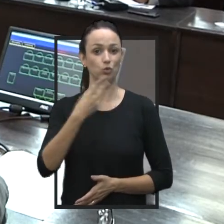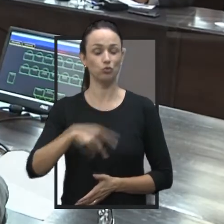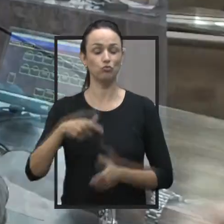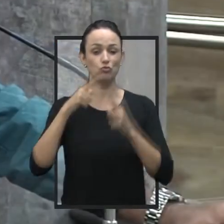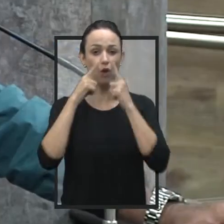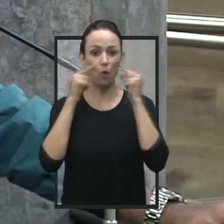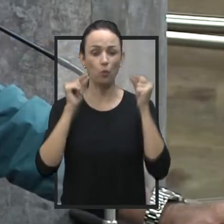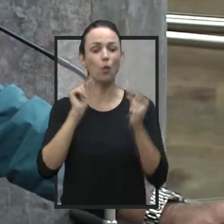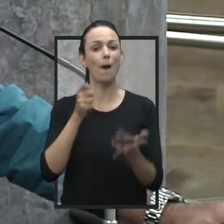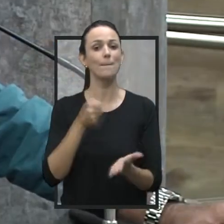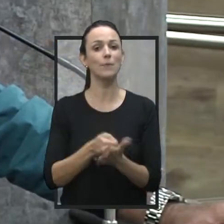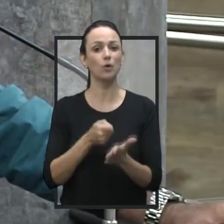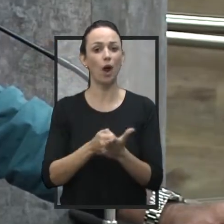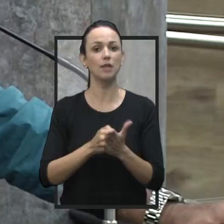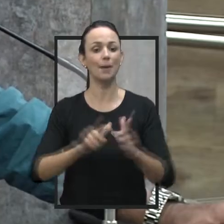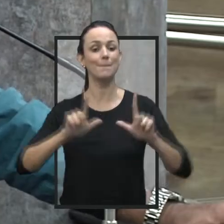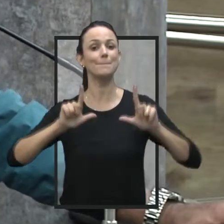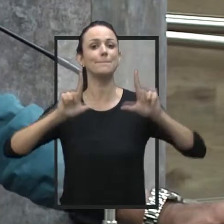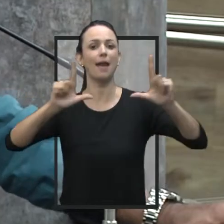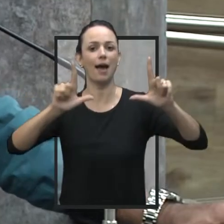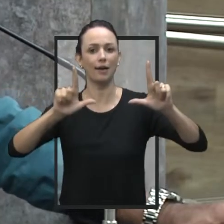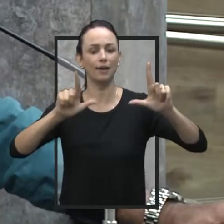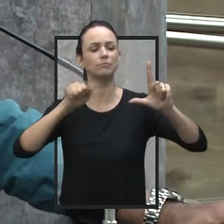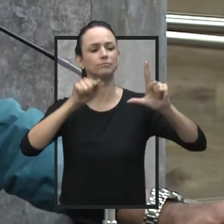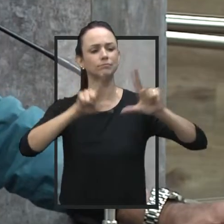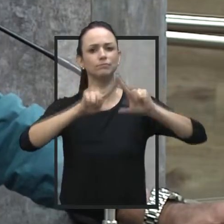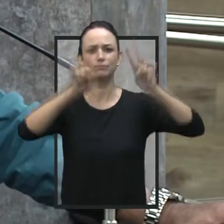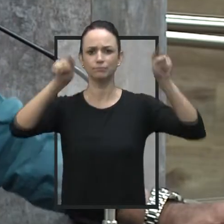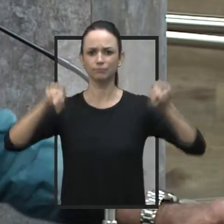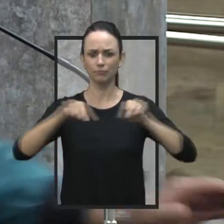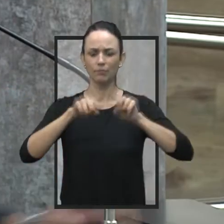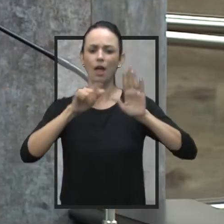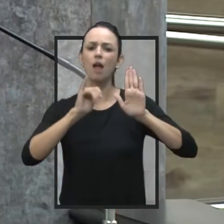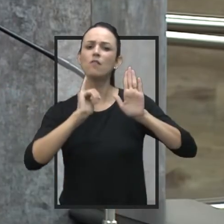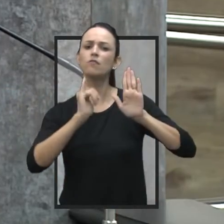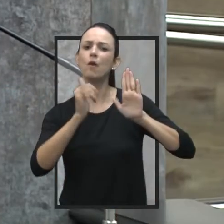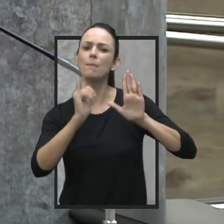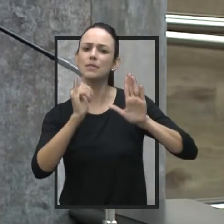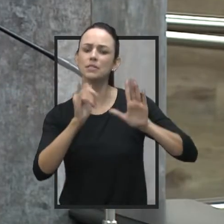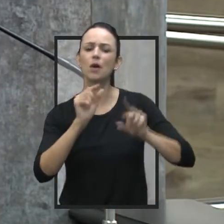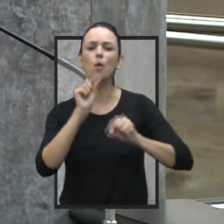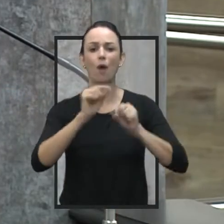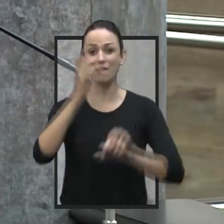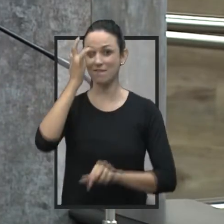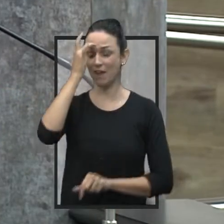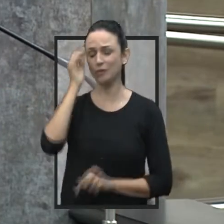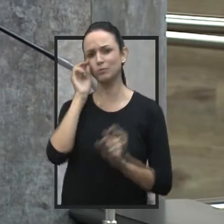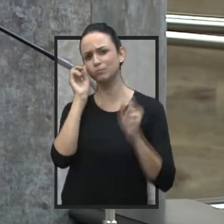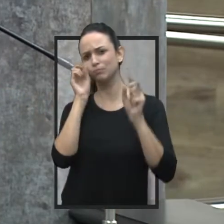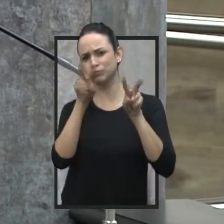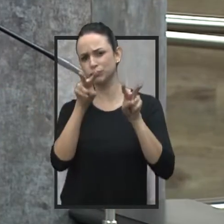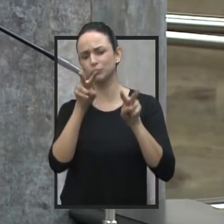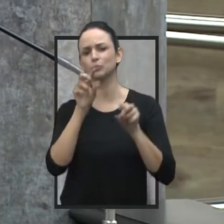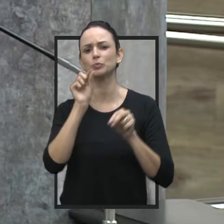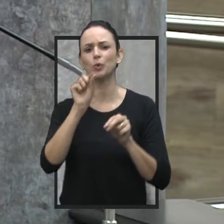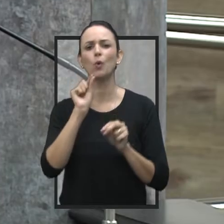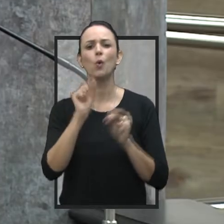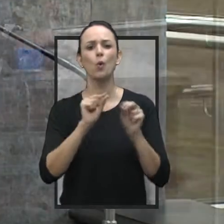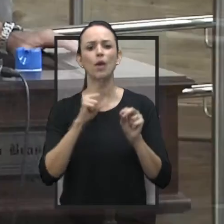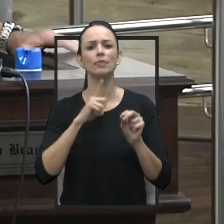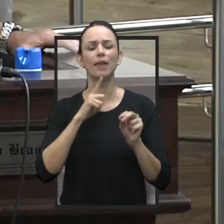município de Jaú obrigadas a fixar placa ou cartaz informativo em locais de fácil visualização,